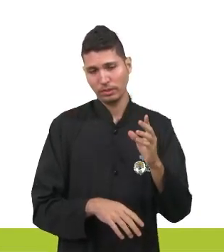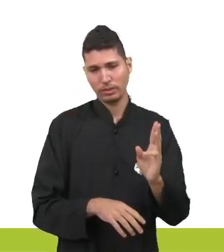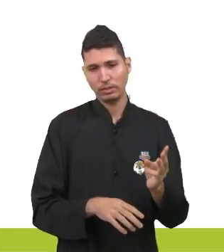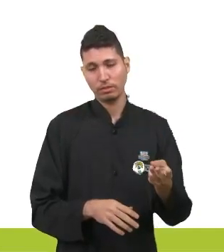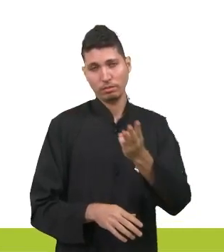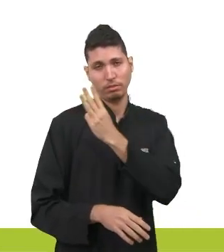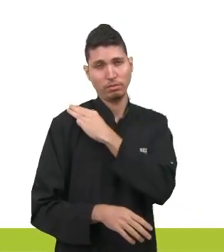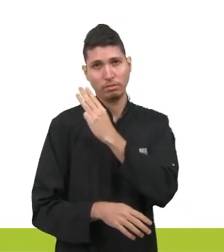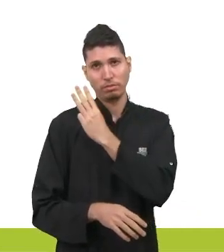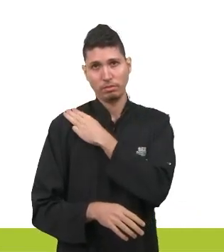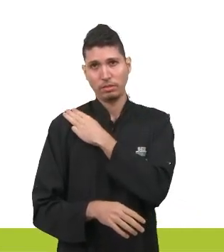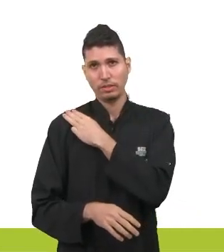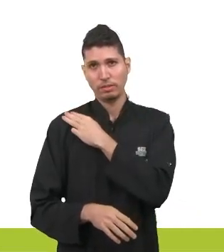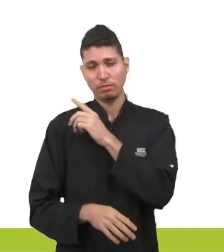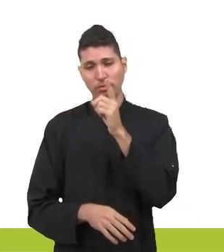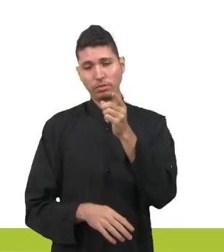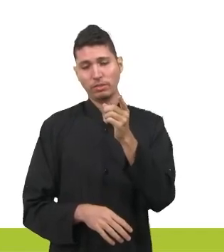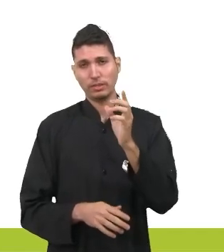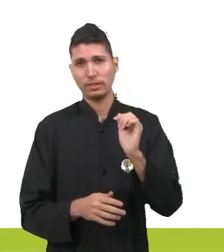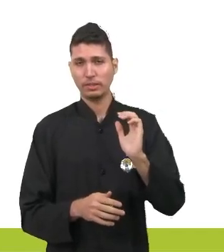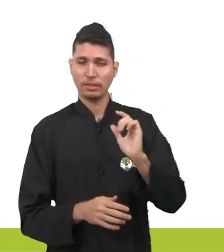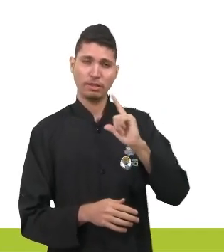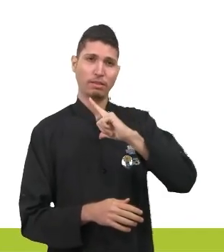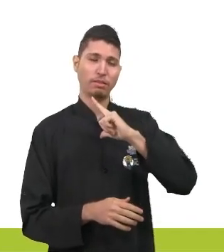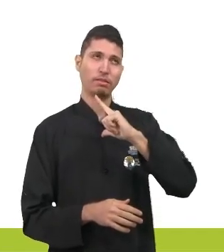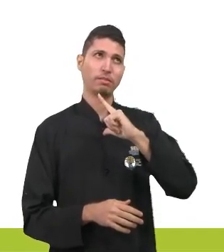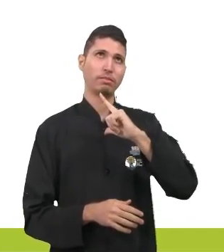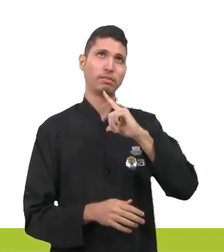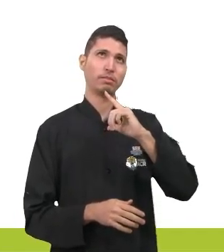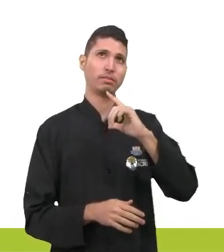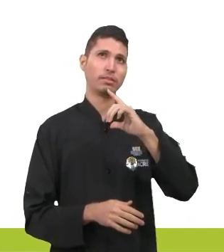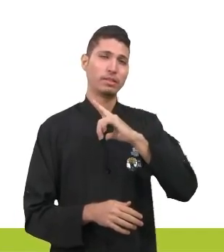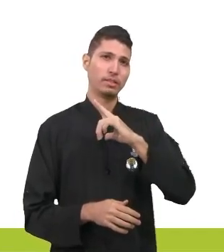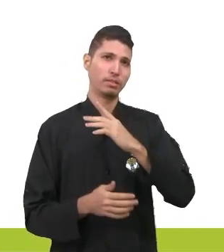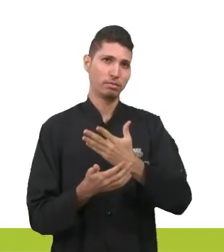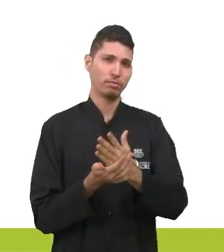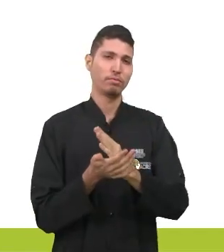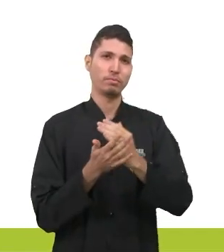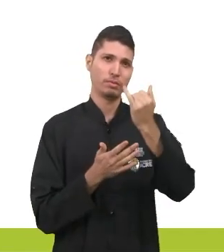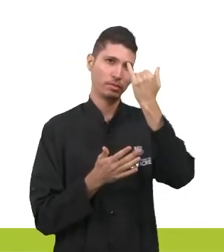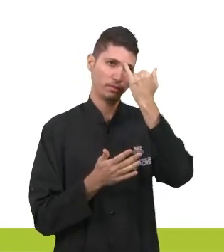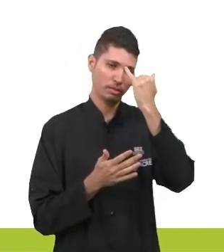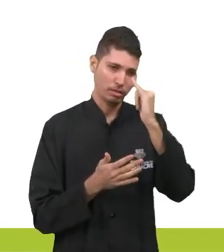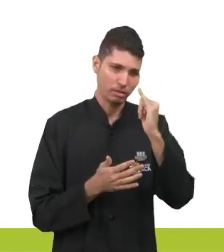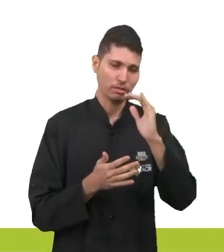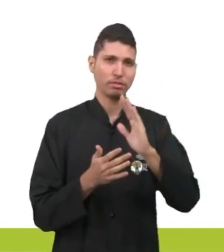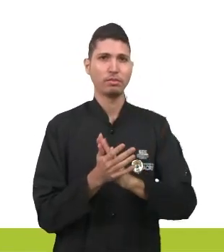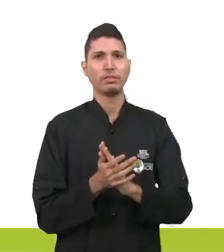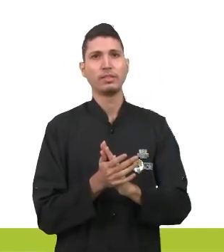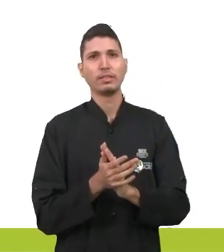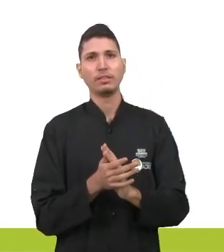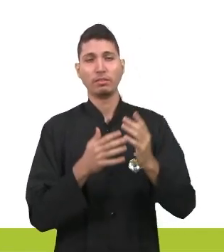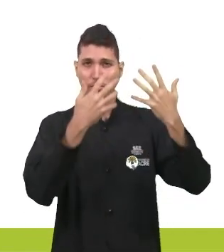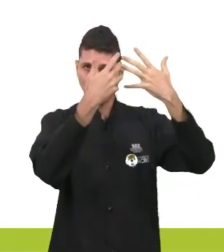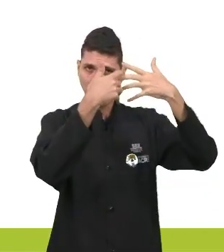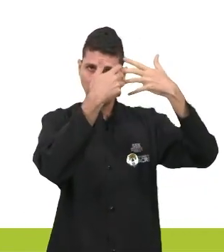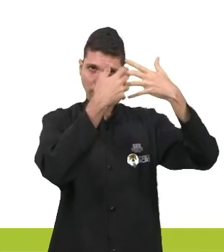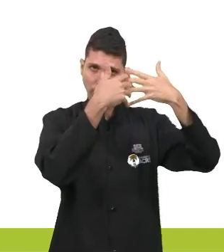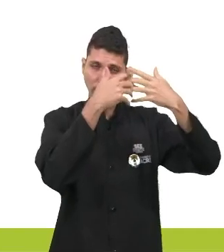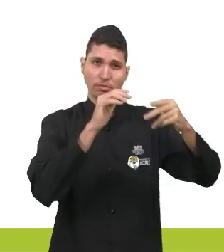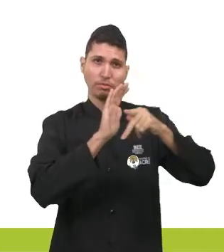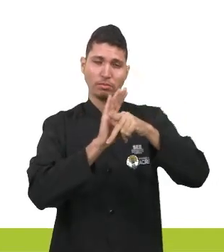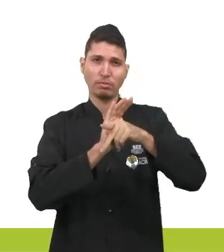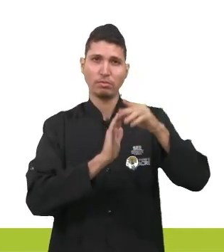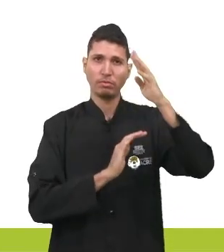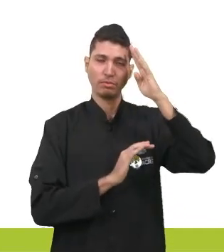tenham aí um plano, né, de ação voltado para o seu sonho, né? E aí é claro que